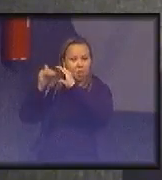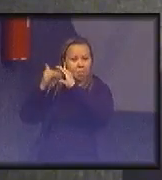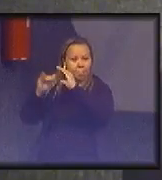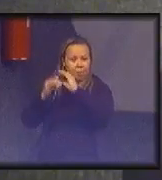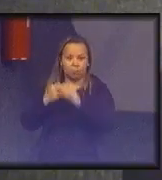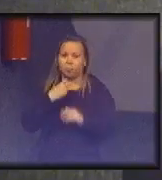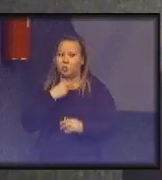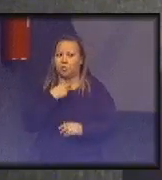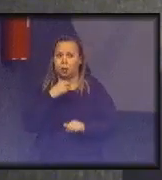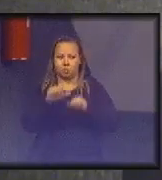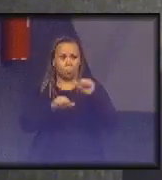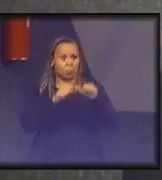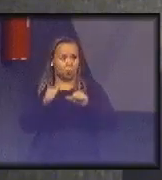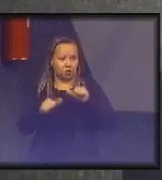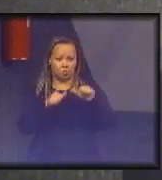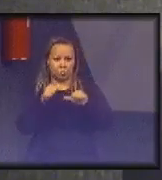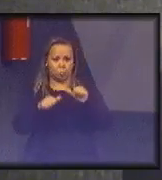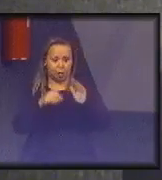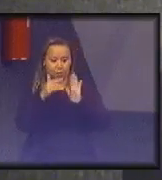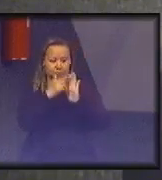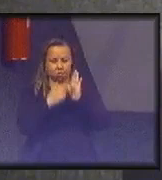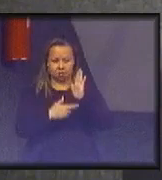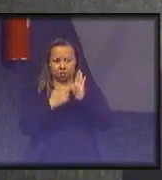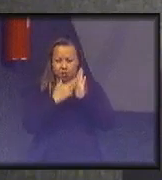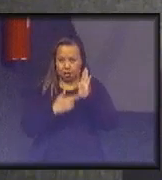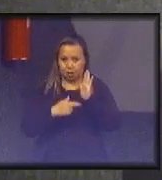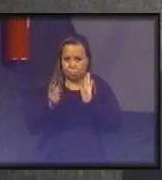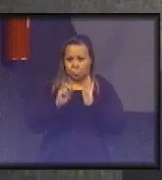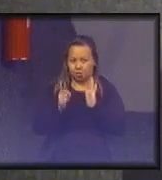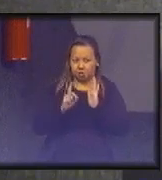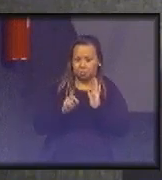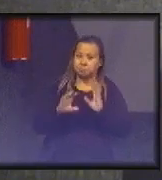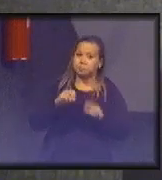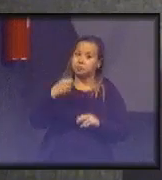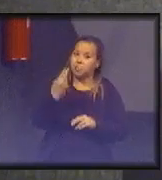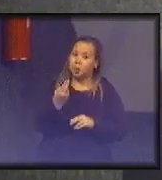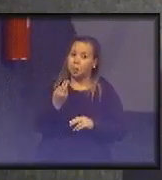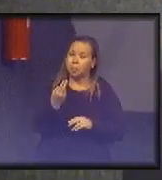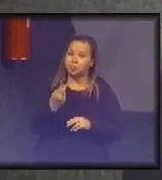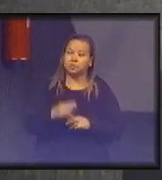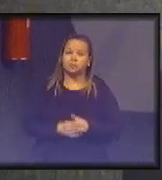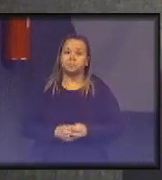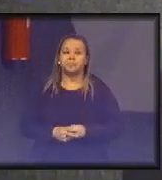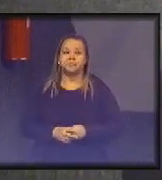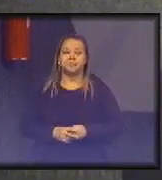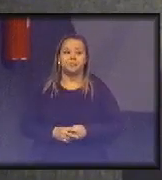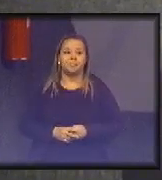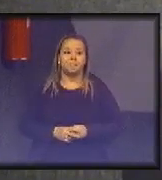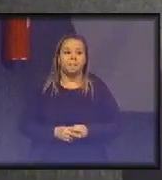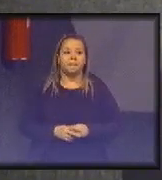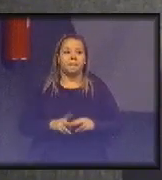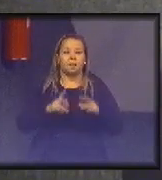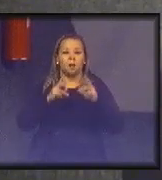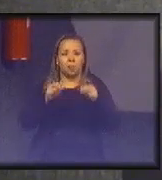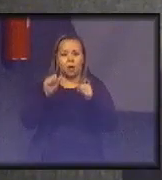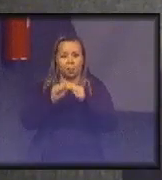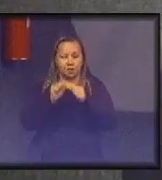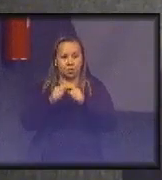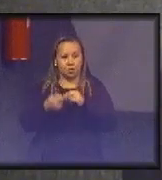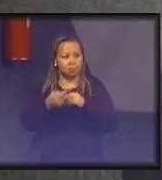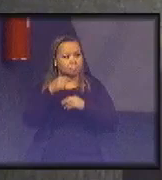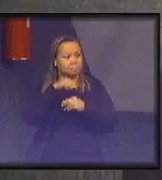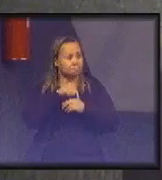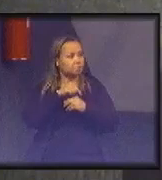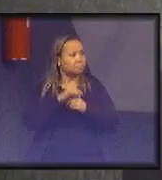não pode alterar, ou, no máximo, na pior das hipóteses, excluir do cômputo no balanço, por exemplo, como a gente fez aqui em mais de um caso.